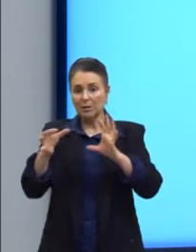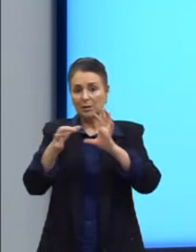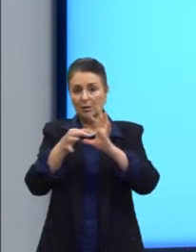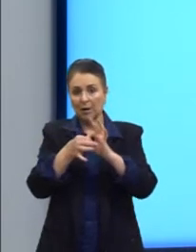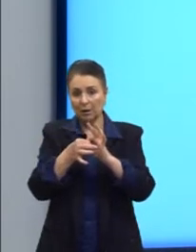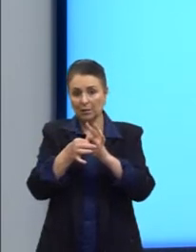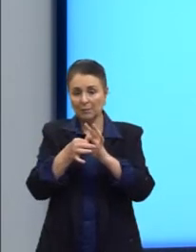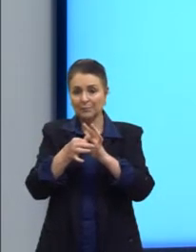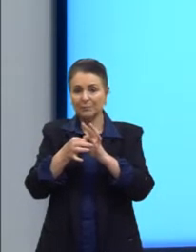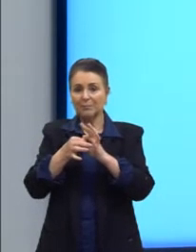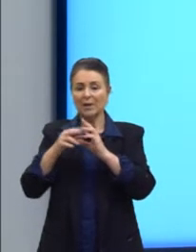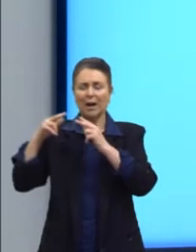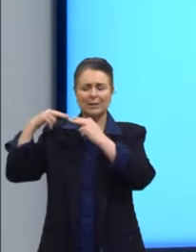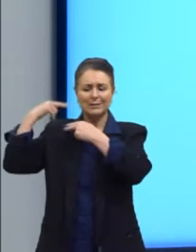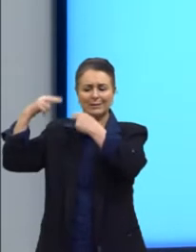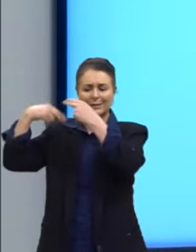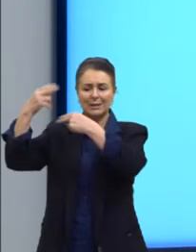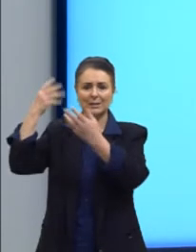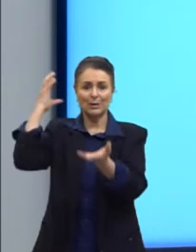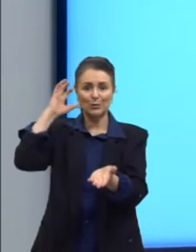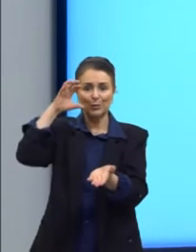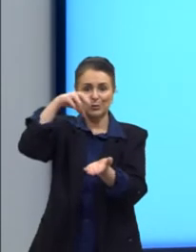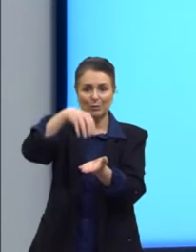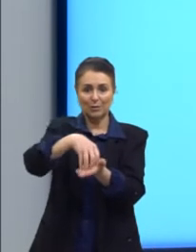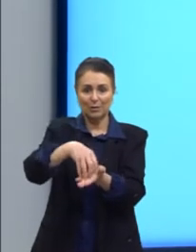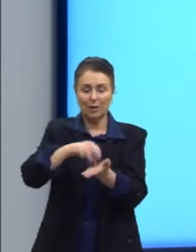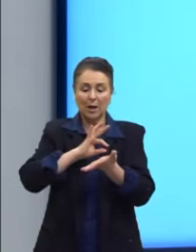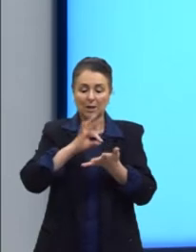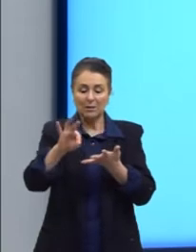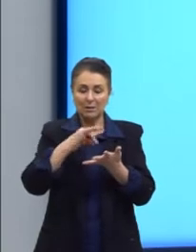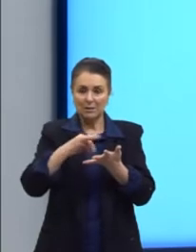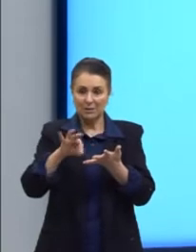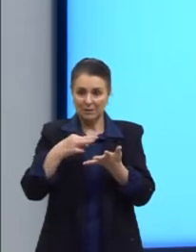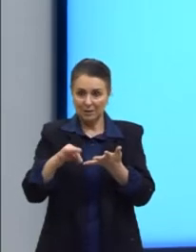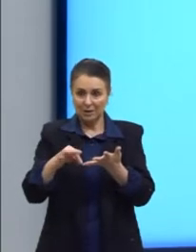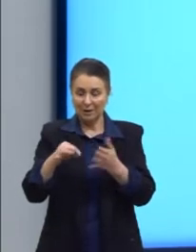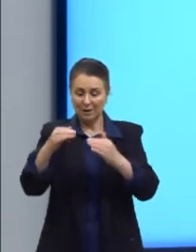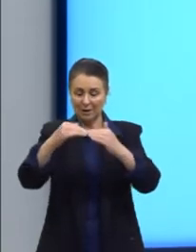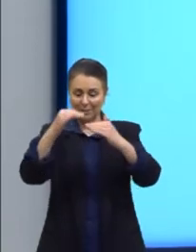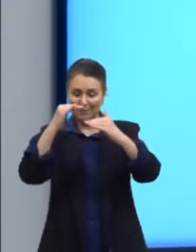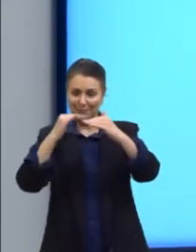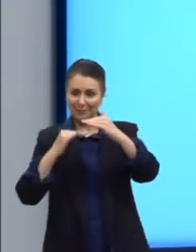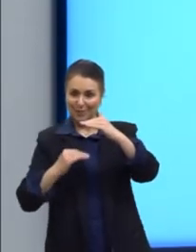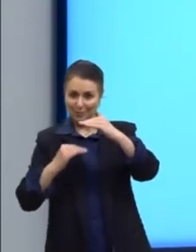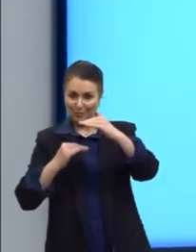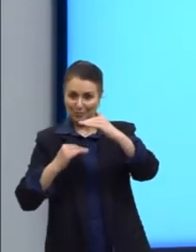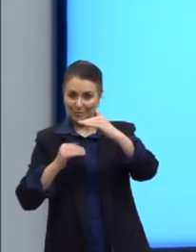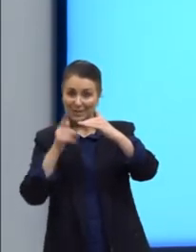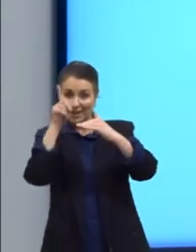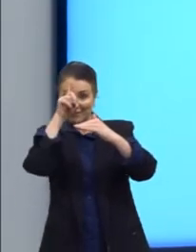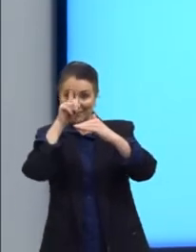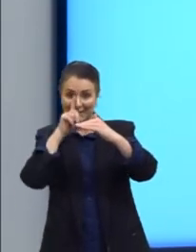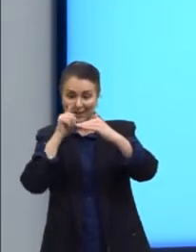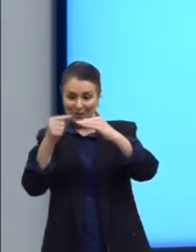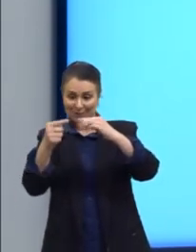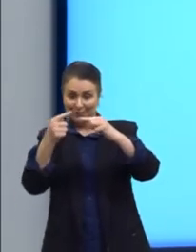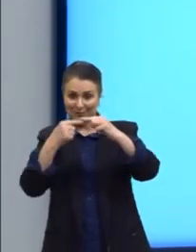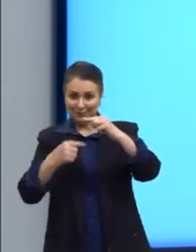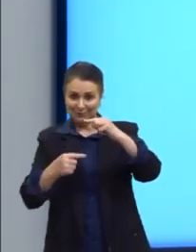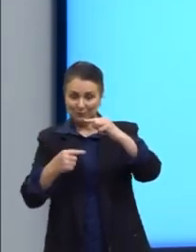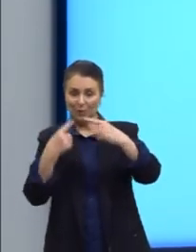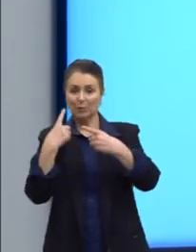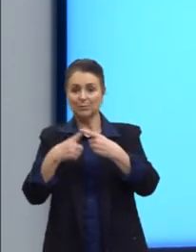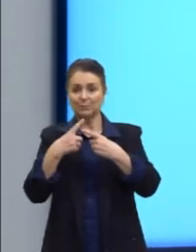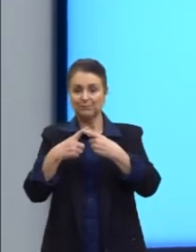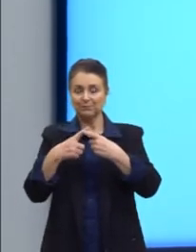às heranças coloniais. Eu destaquei já ali embaixo, antes de terminar de ler a nossa conclusão, porque é o